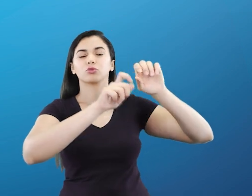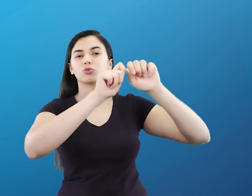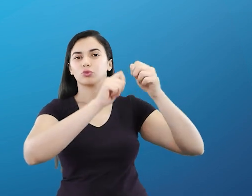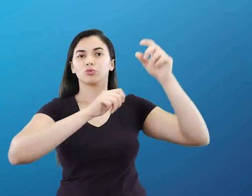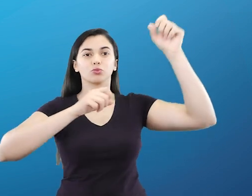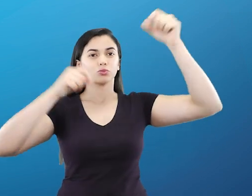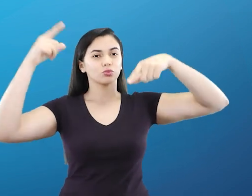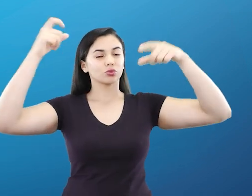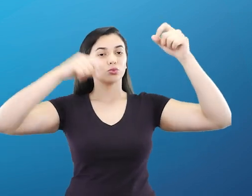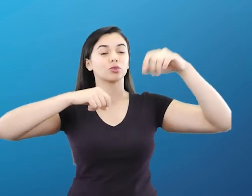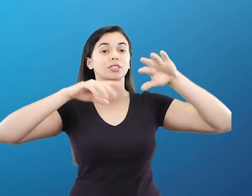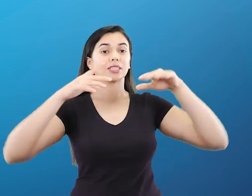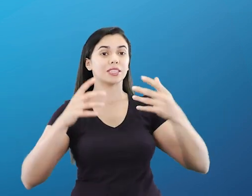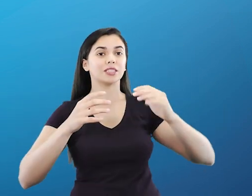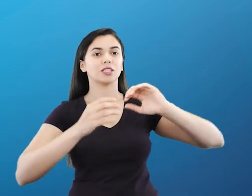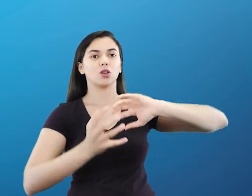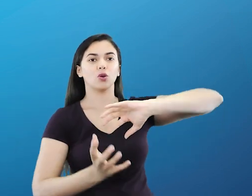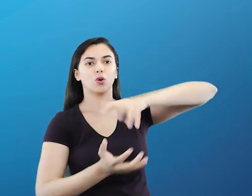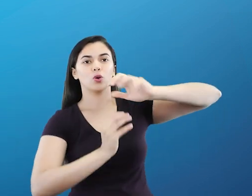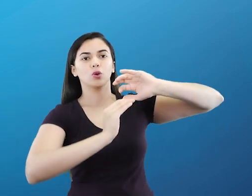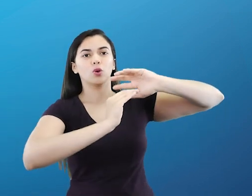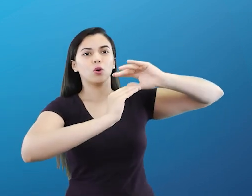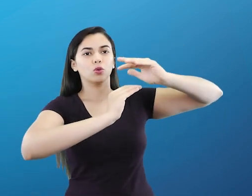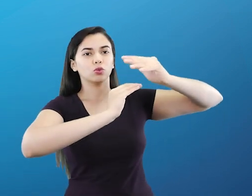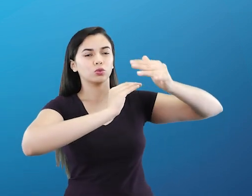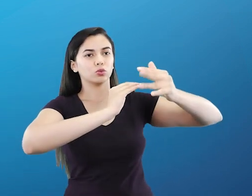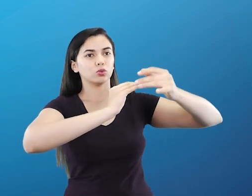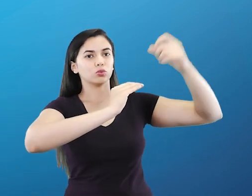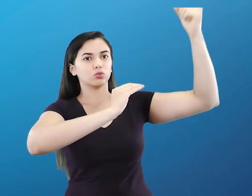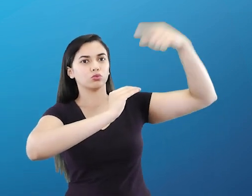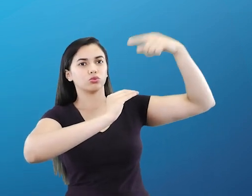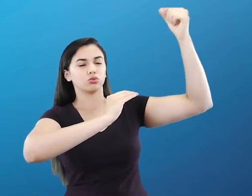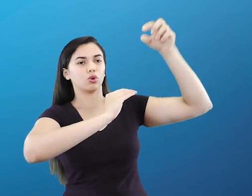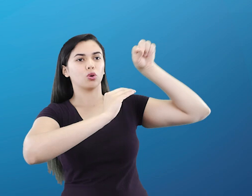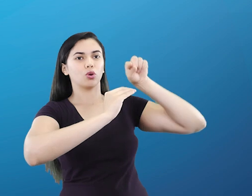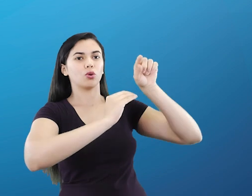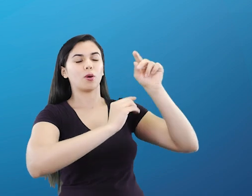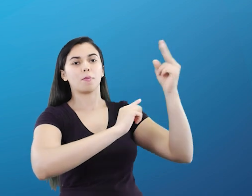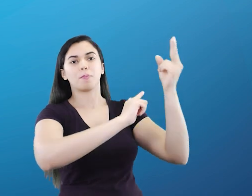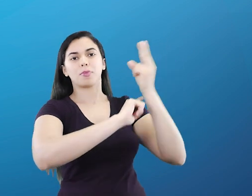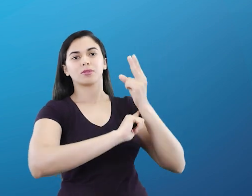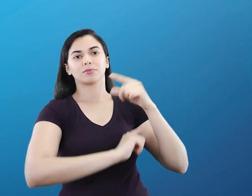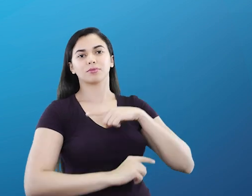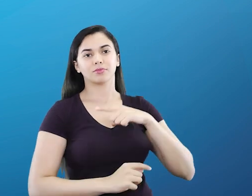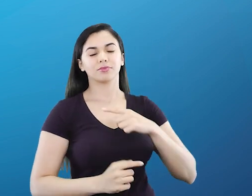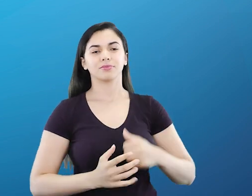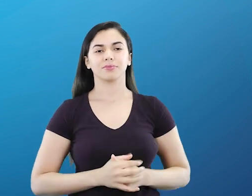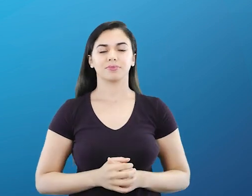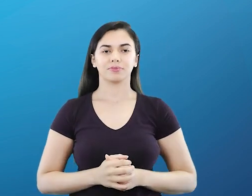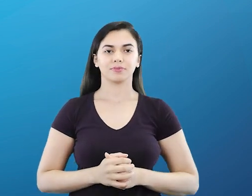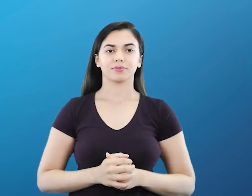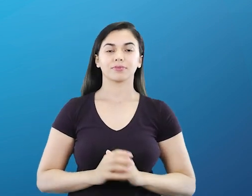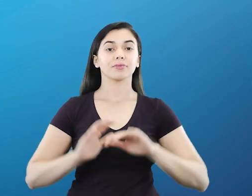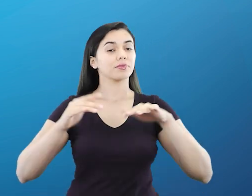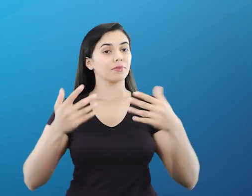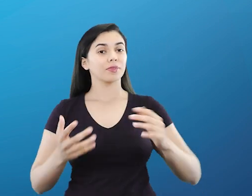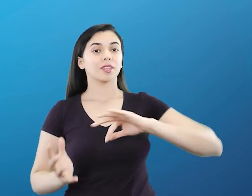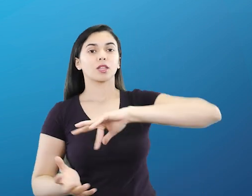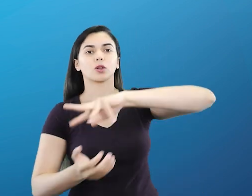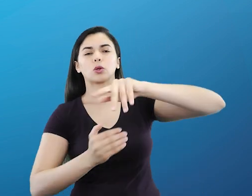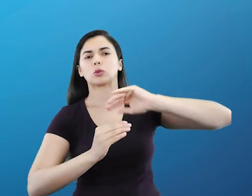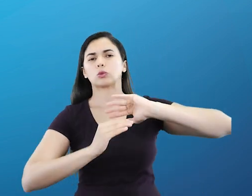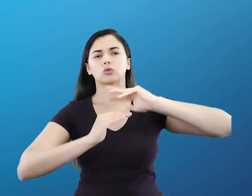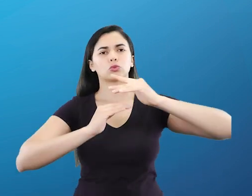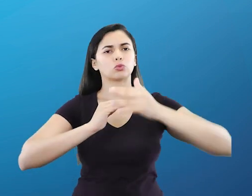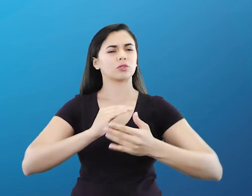são protegidos, são deteriorados quando entram em contato com a nossa atmosfera. A atmosfera é